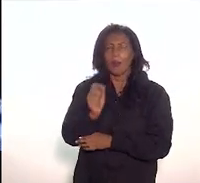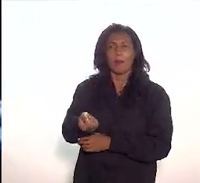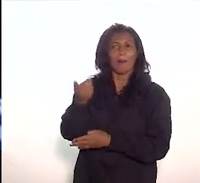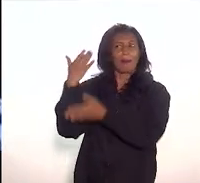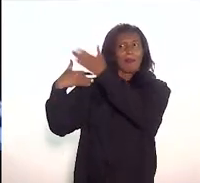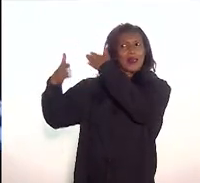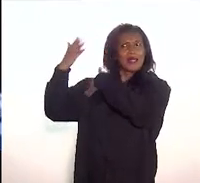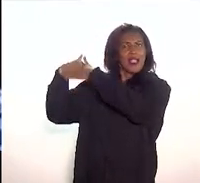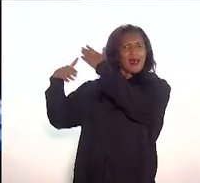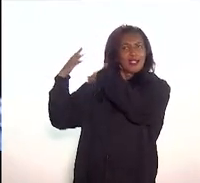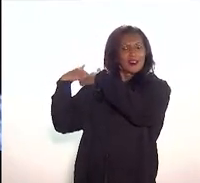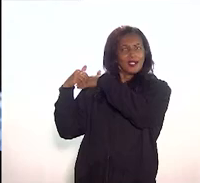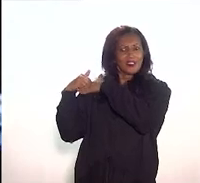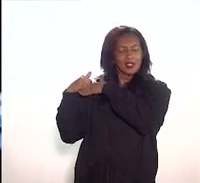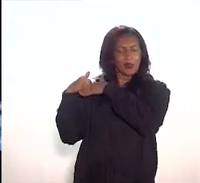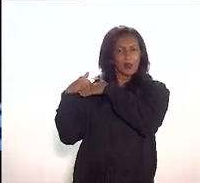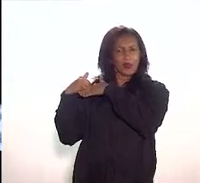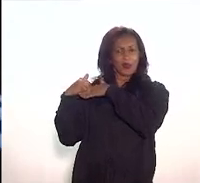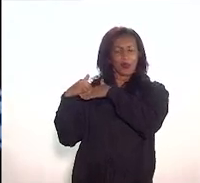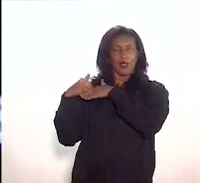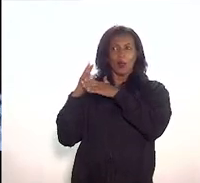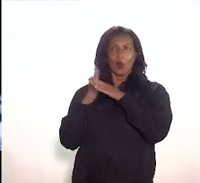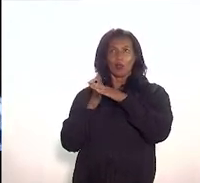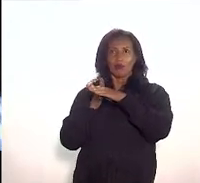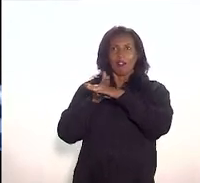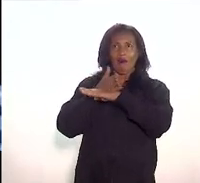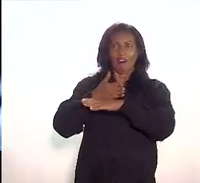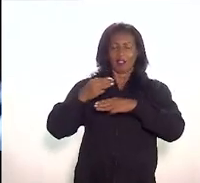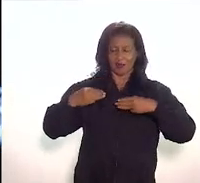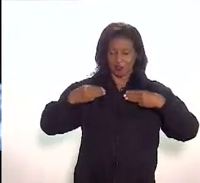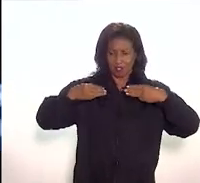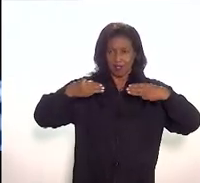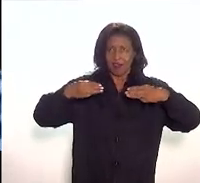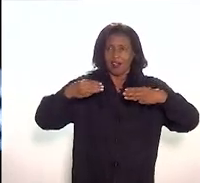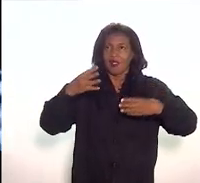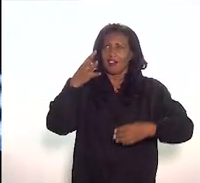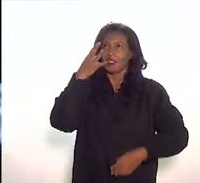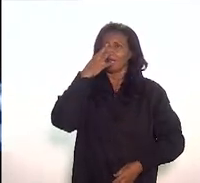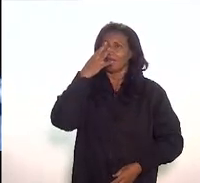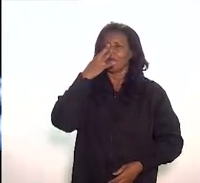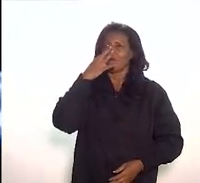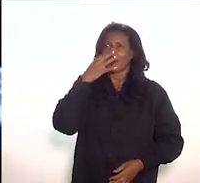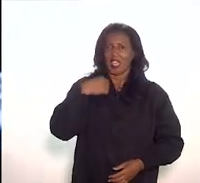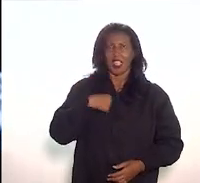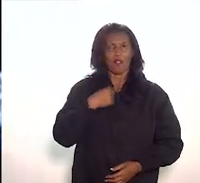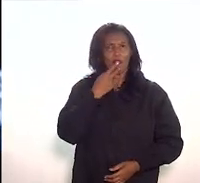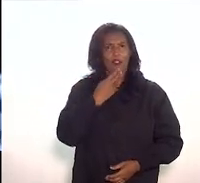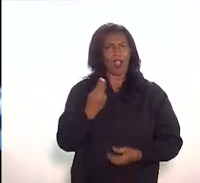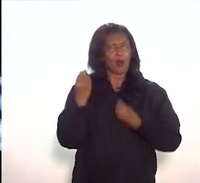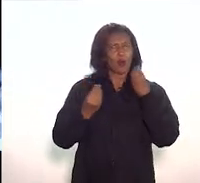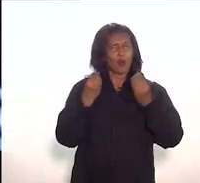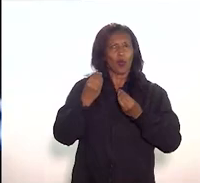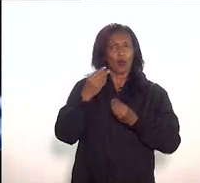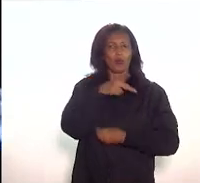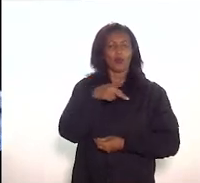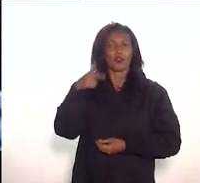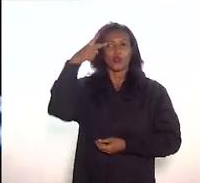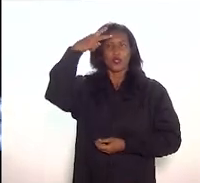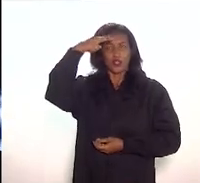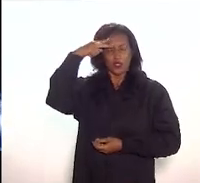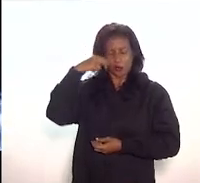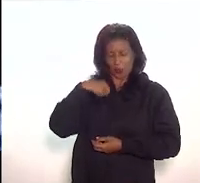nas práticas parlamentares de quem está habitando o Palácio Tiradentes. Eu digo isso como processo de história para nós pensarmos que ano que vem nós